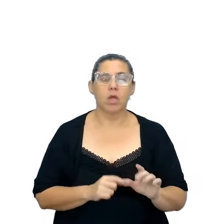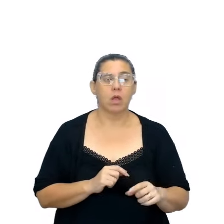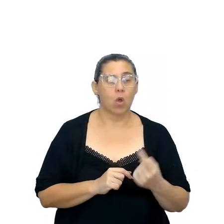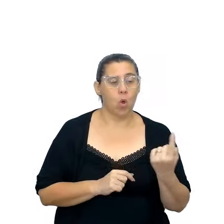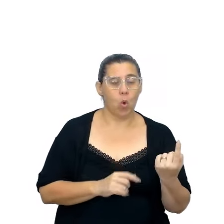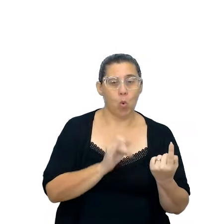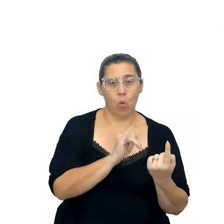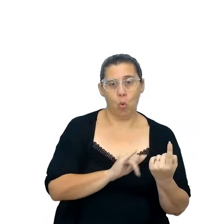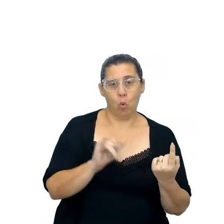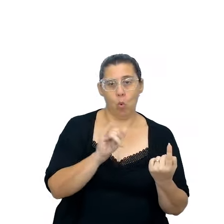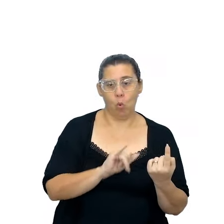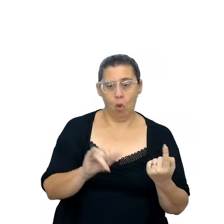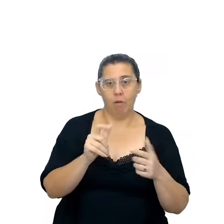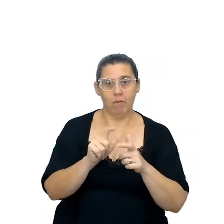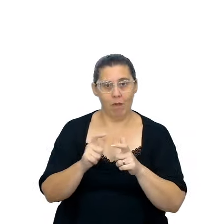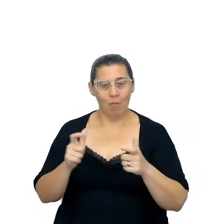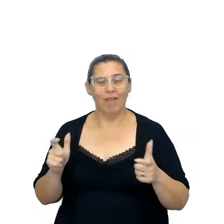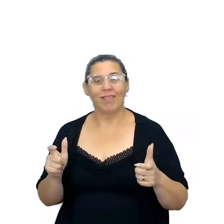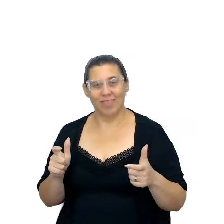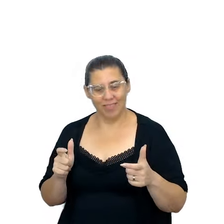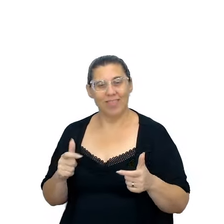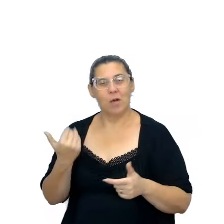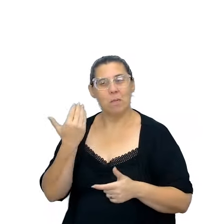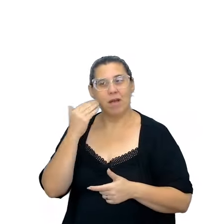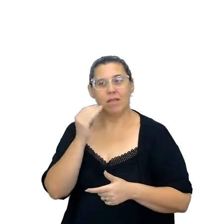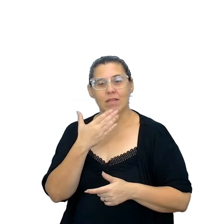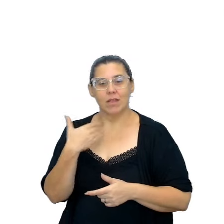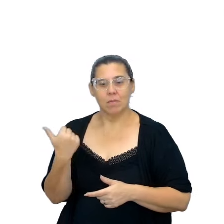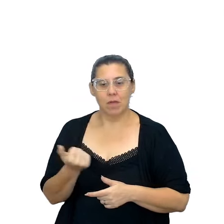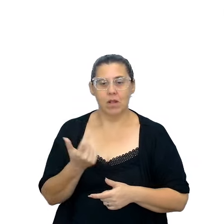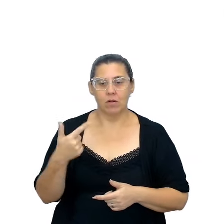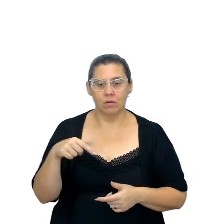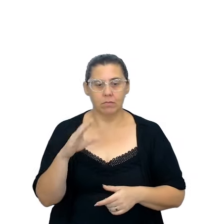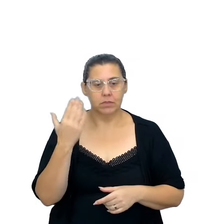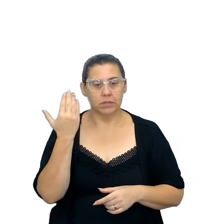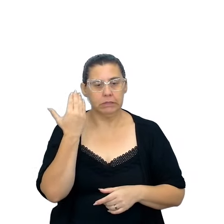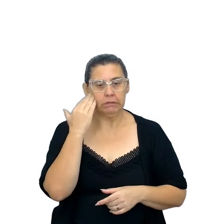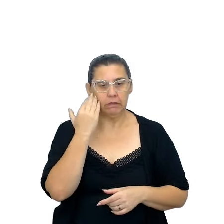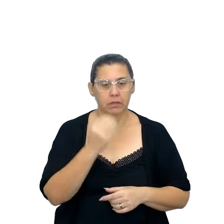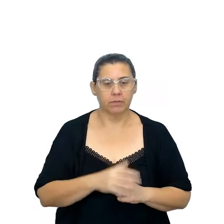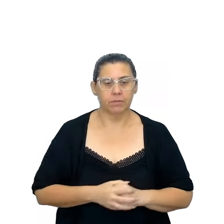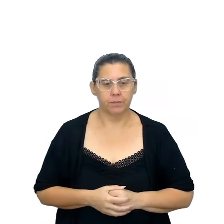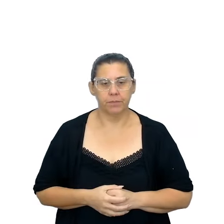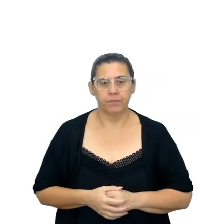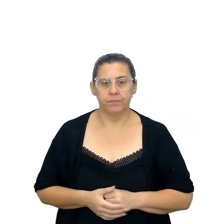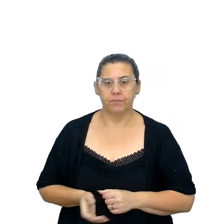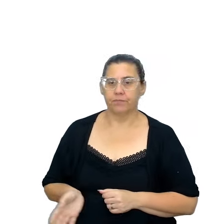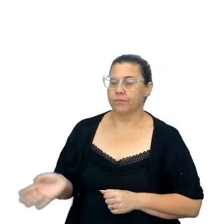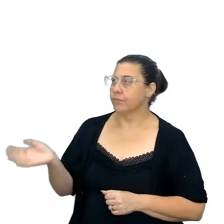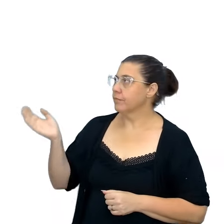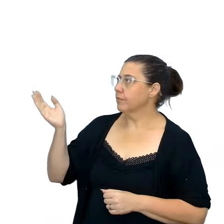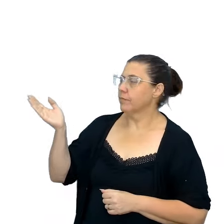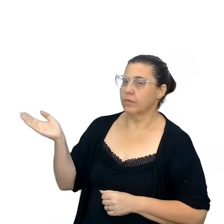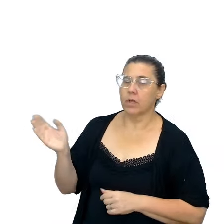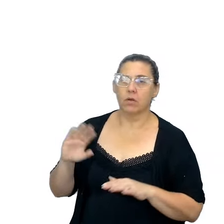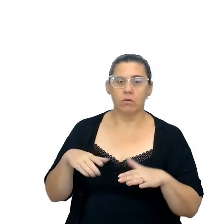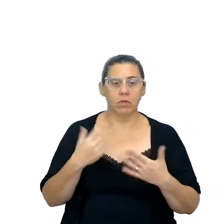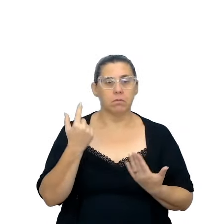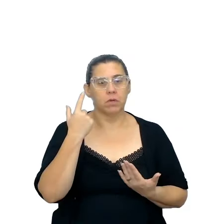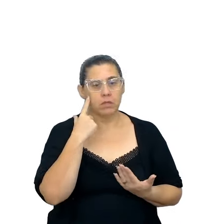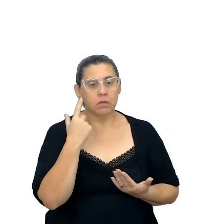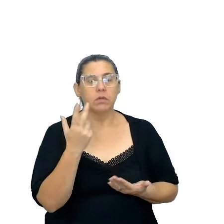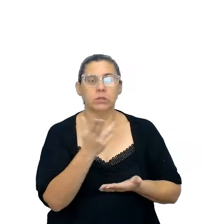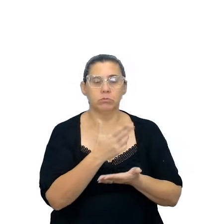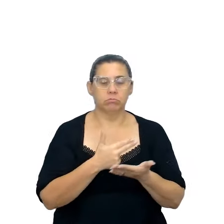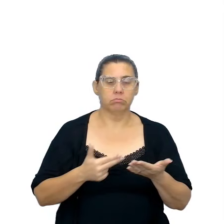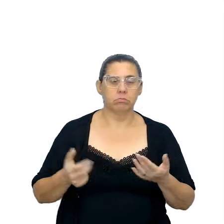conto, aumenta um conto, né, e aí então é essa ideia que nós temos que pensar nesse sentido. Quando nós pensamos em design,